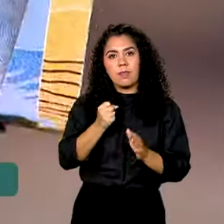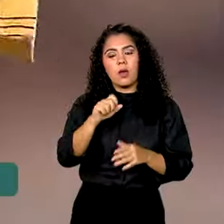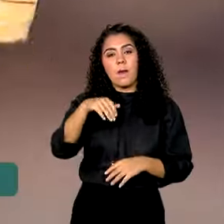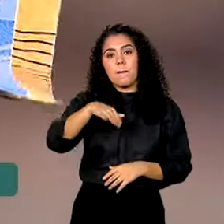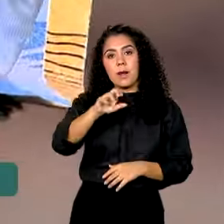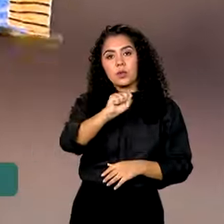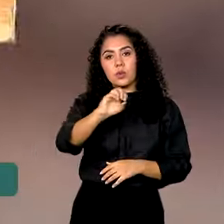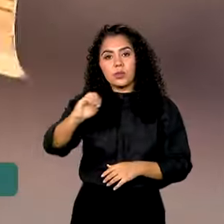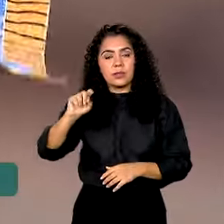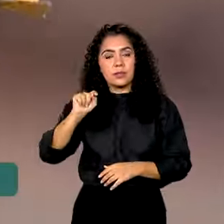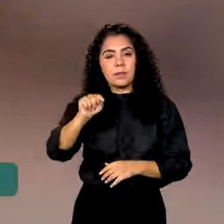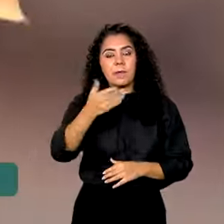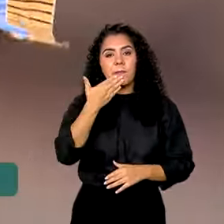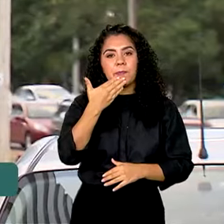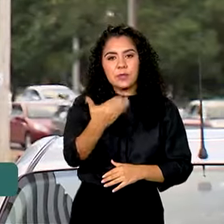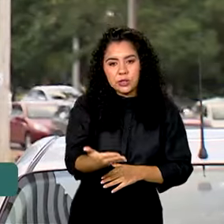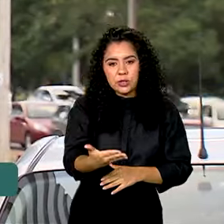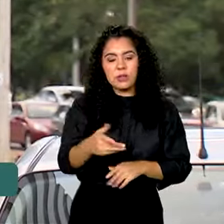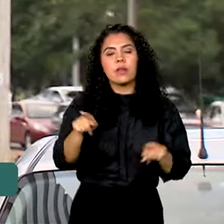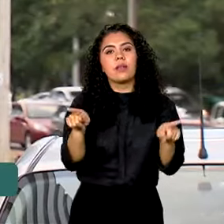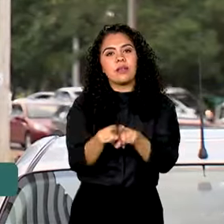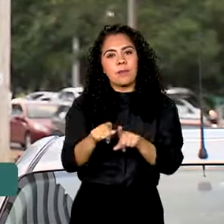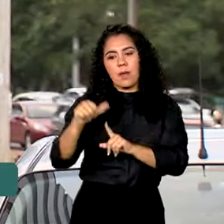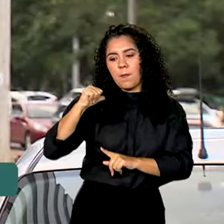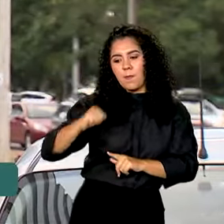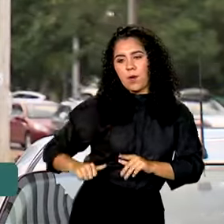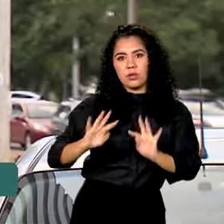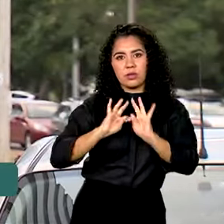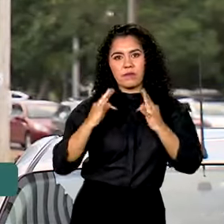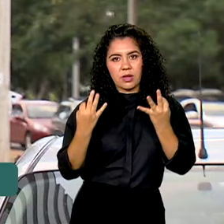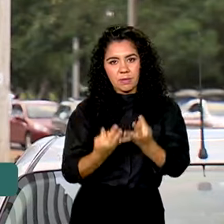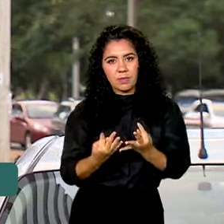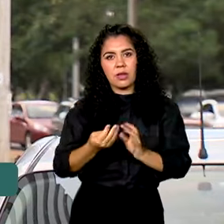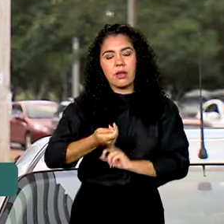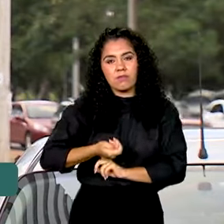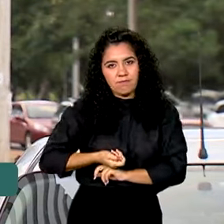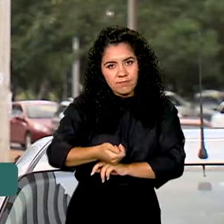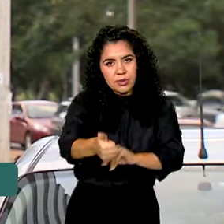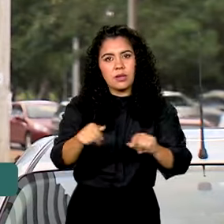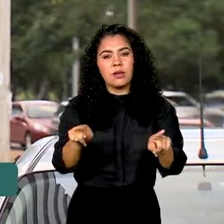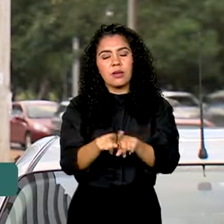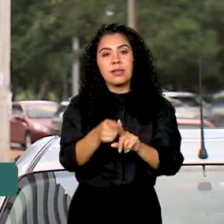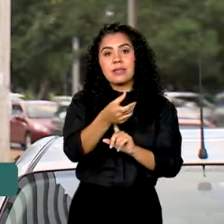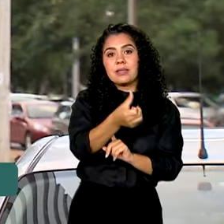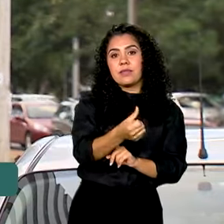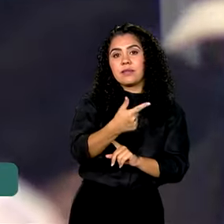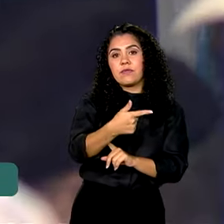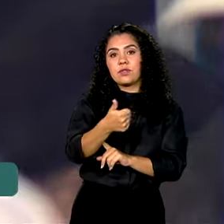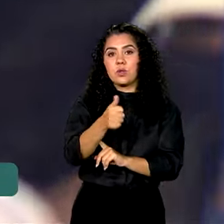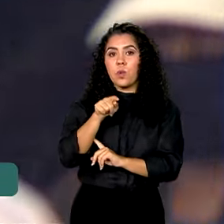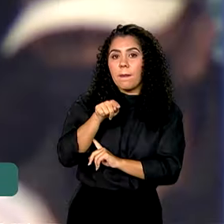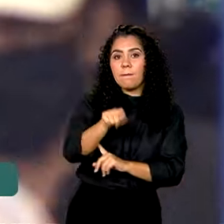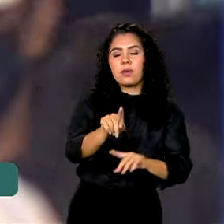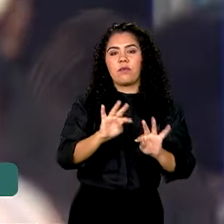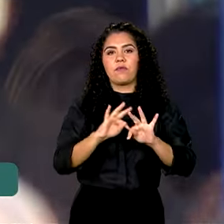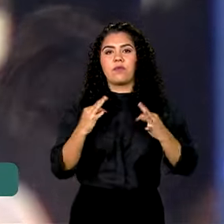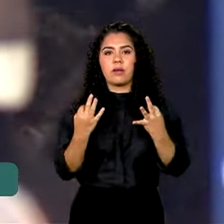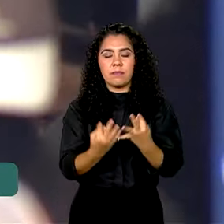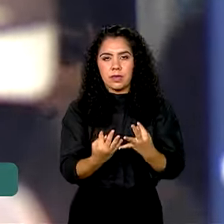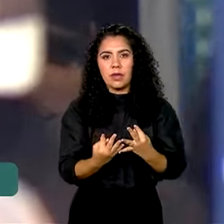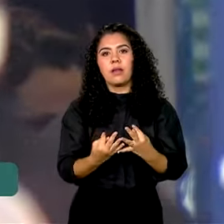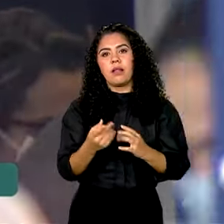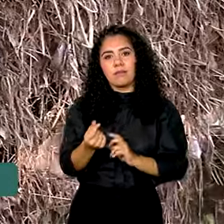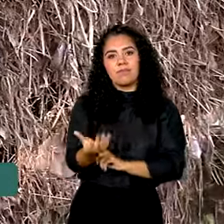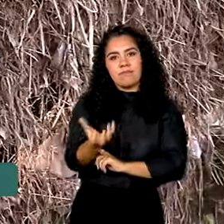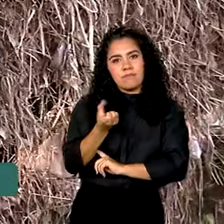O pagamento do Bolsa Família também foi antecipado para 621 mil famílias que recebem o benefício no